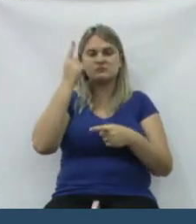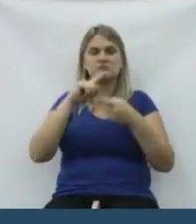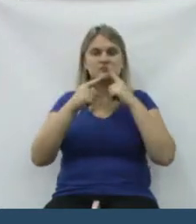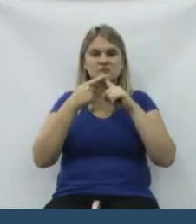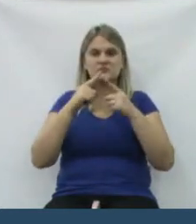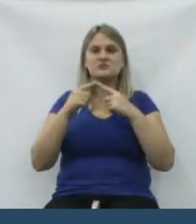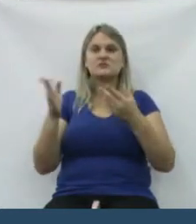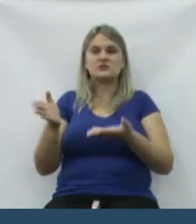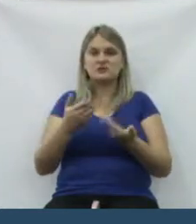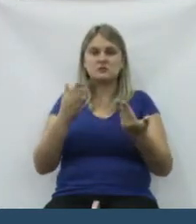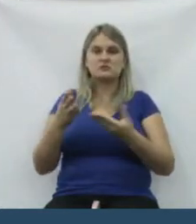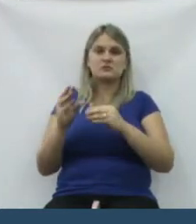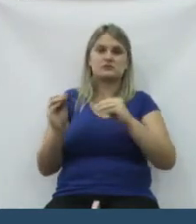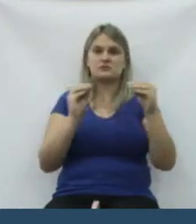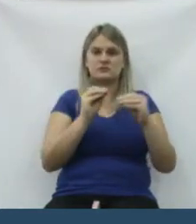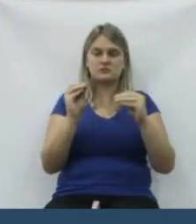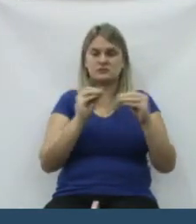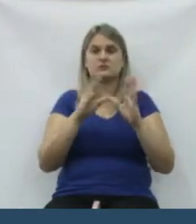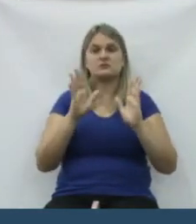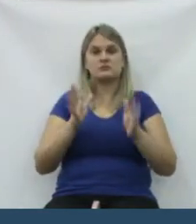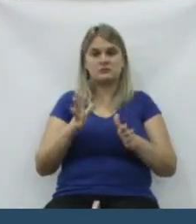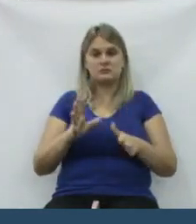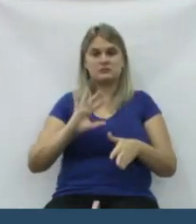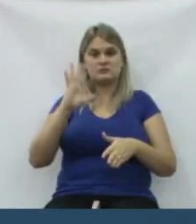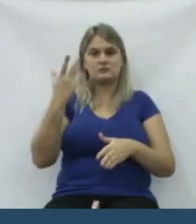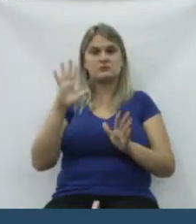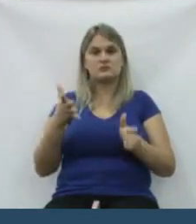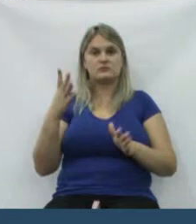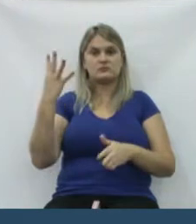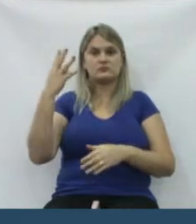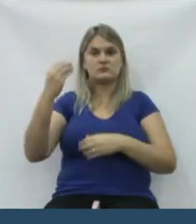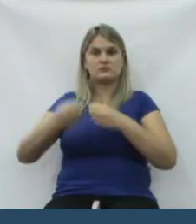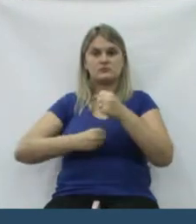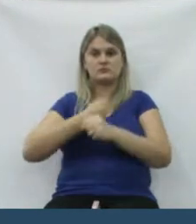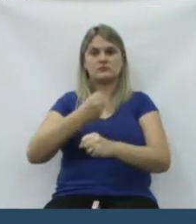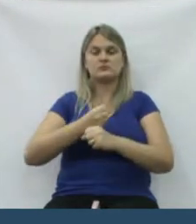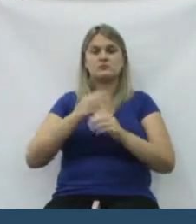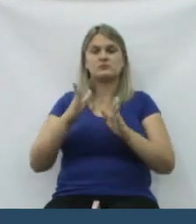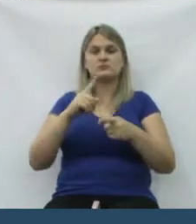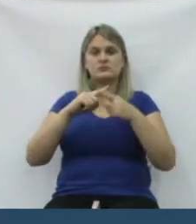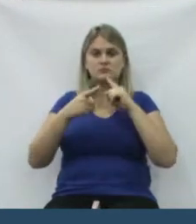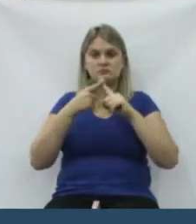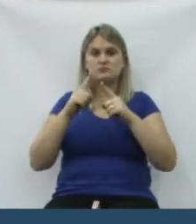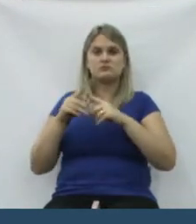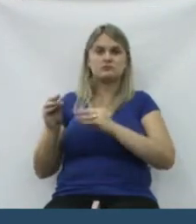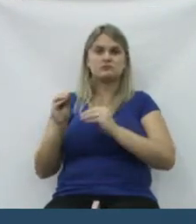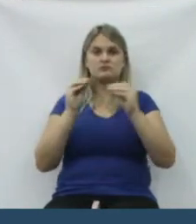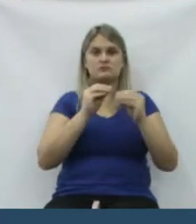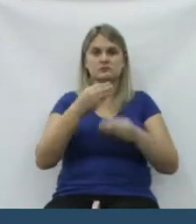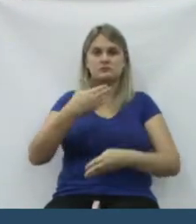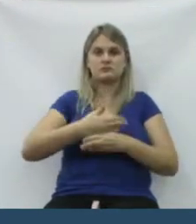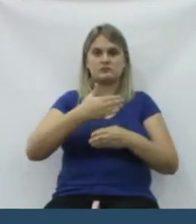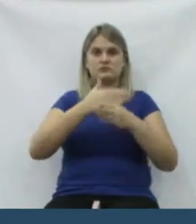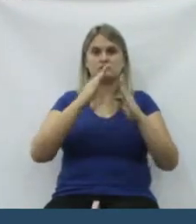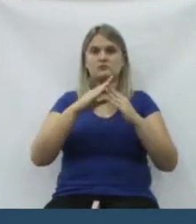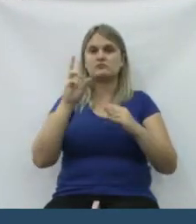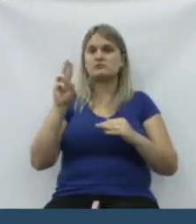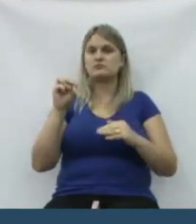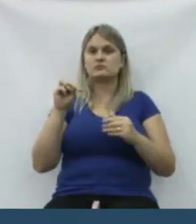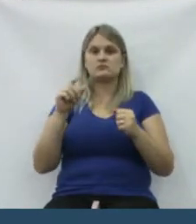iam as promessas lá que iam tirar. Então, mais de 40 anos, todo mundo prometendo que ia tirar, tirar, e